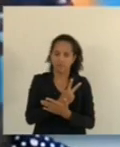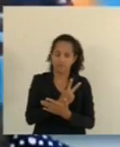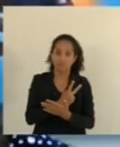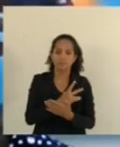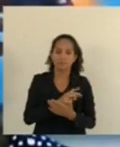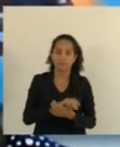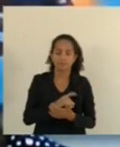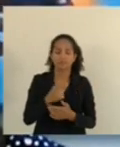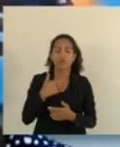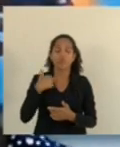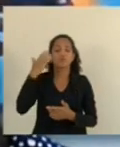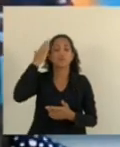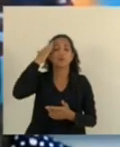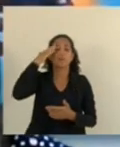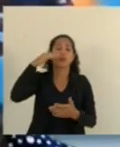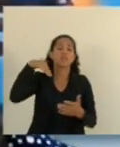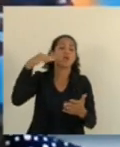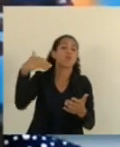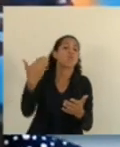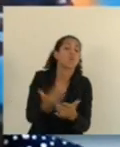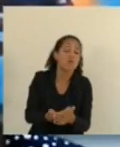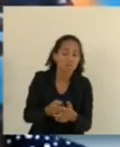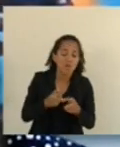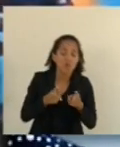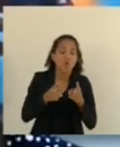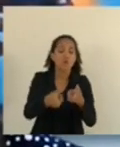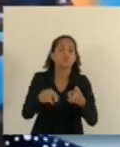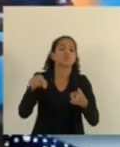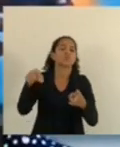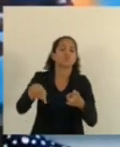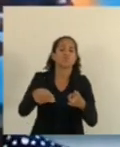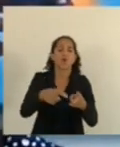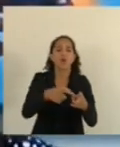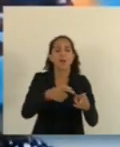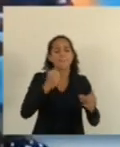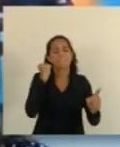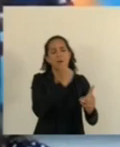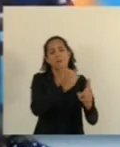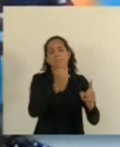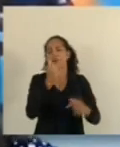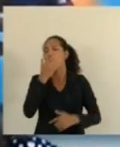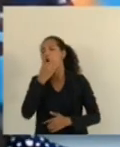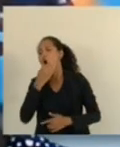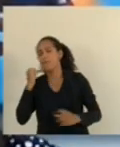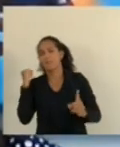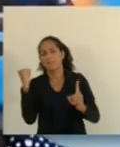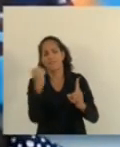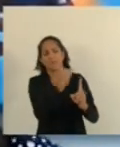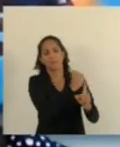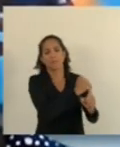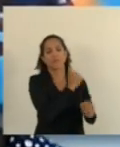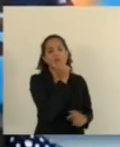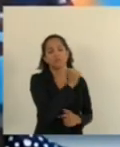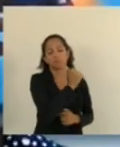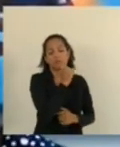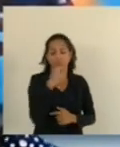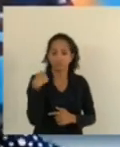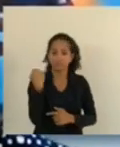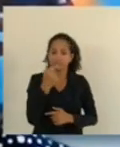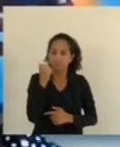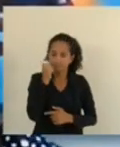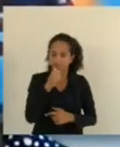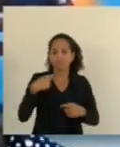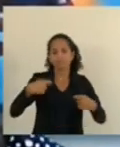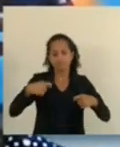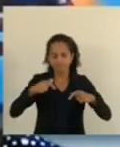nós vamos continuar assistindo essa matança de mulheres no Espírito Santo. Nós, mulheres, precisamos fazer